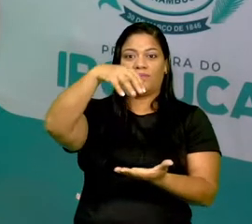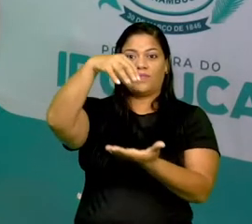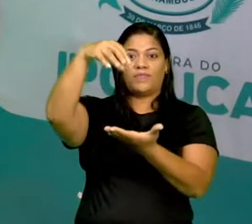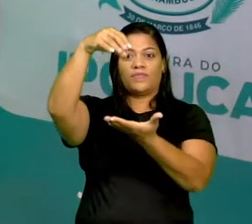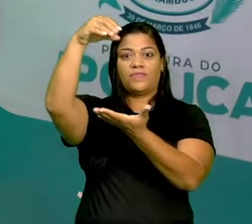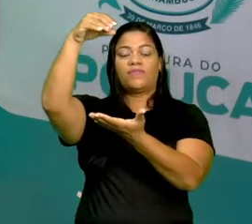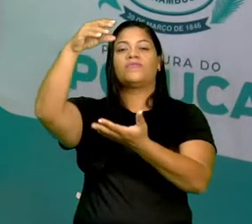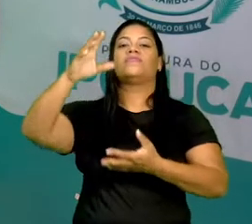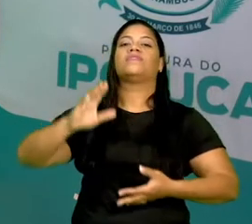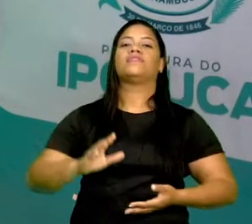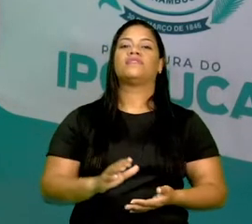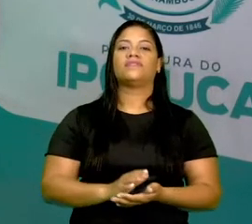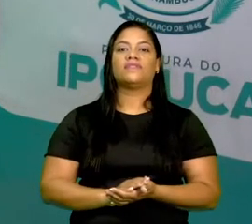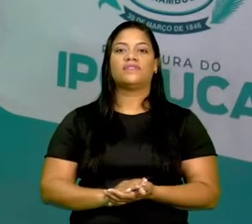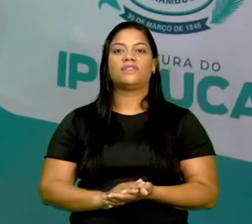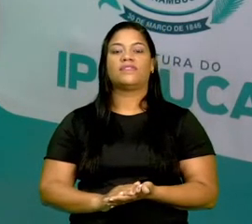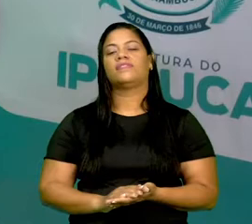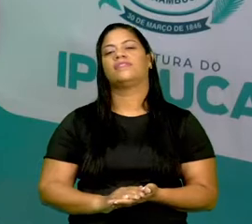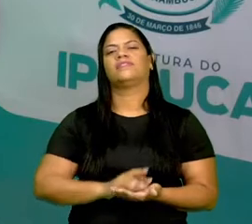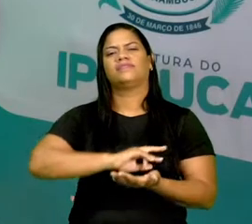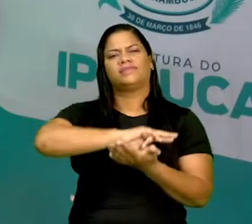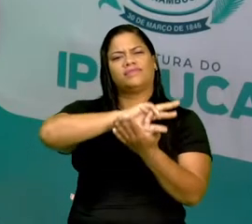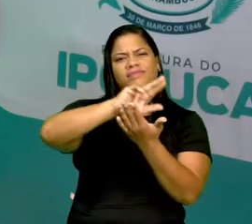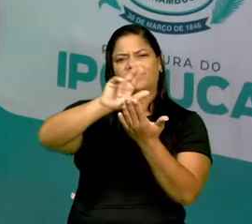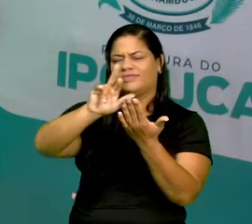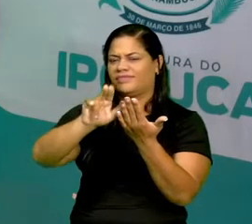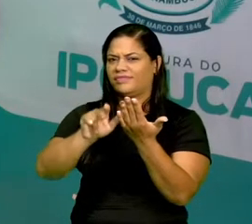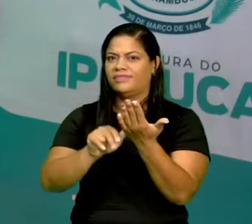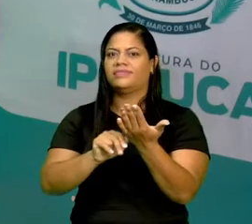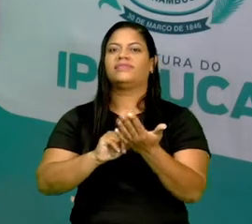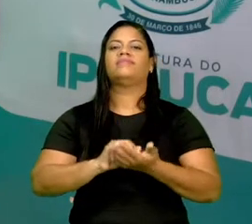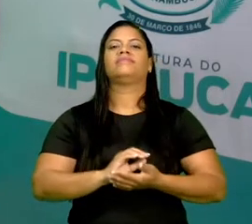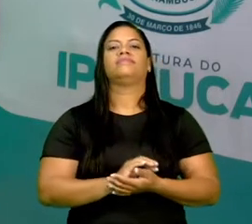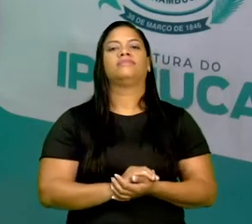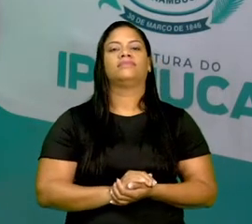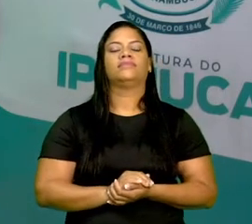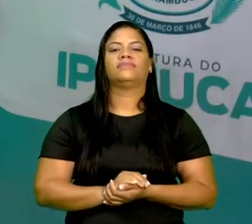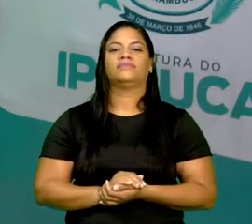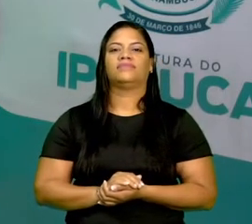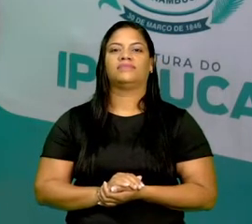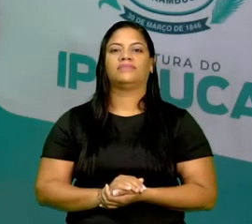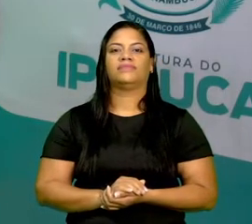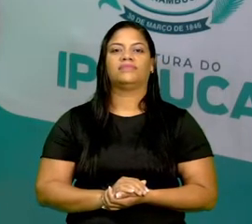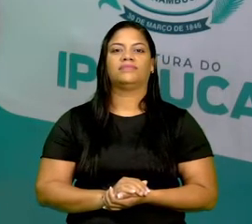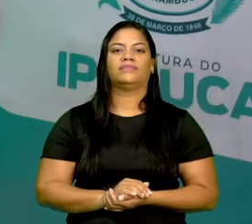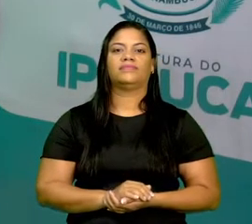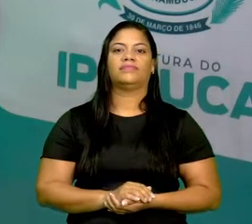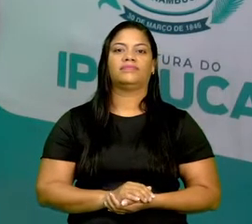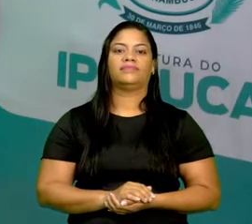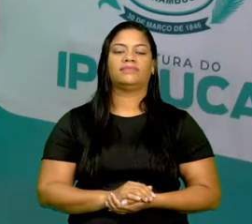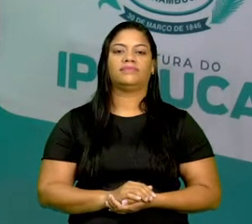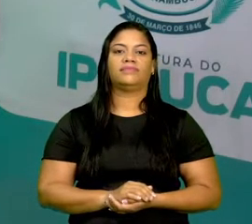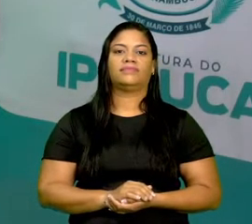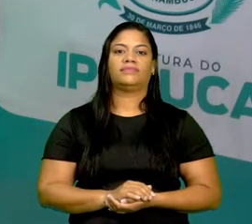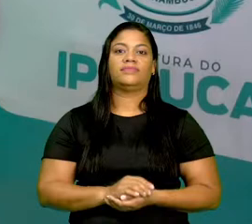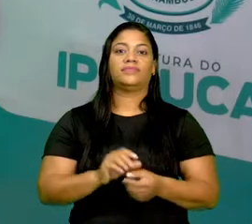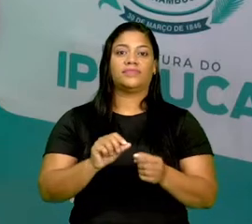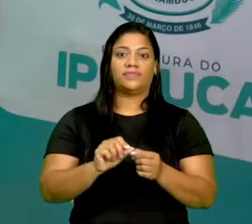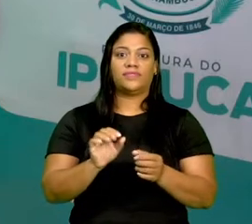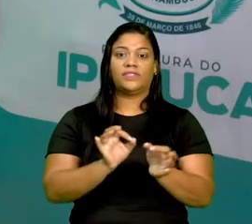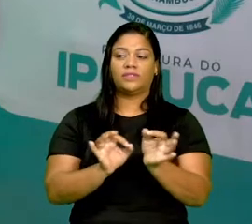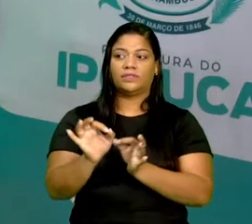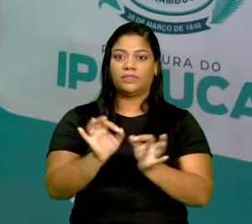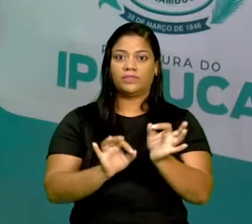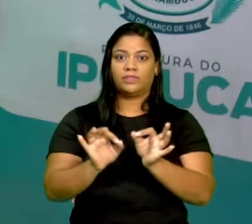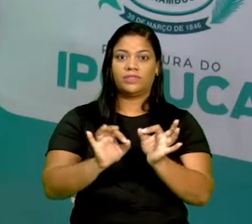dirigíveis, teleféricos, entre outros, é que são executados o